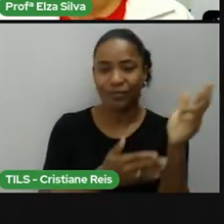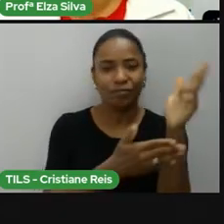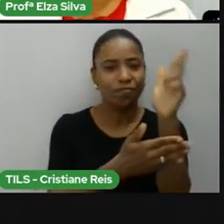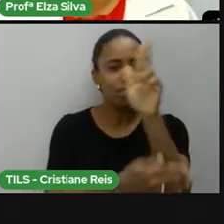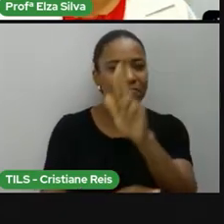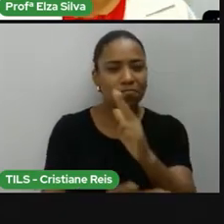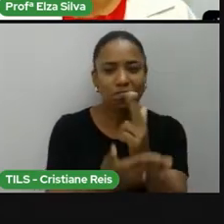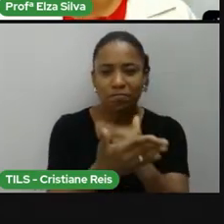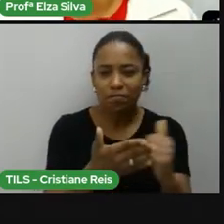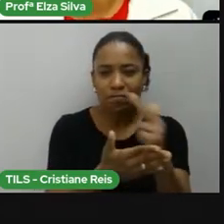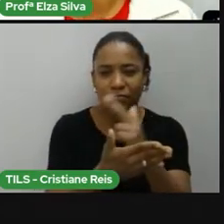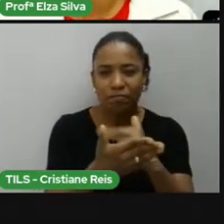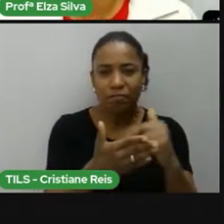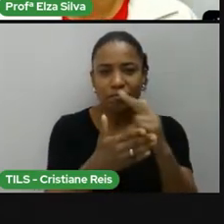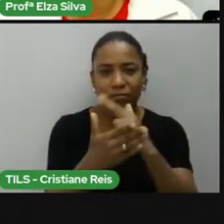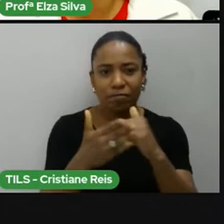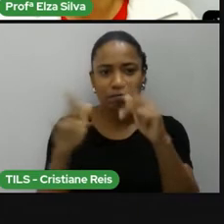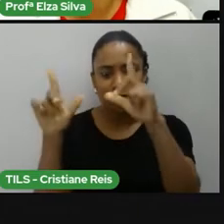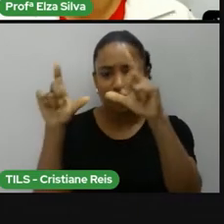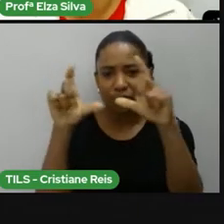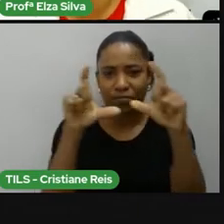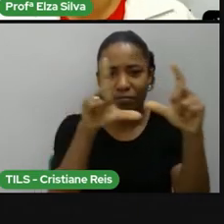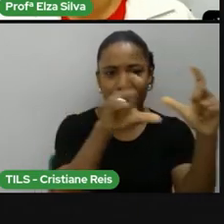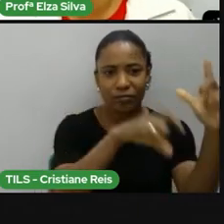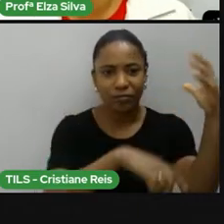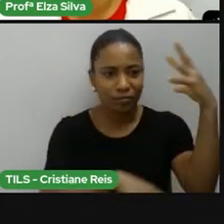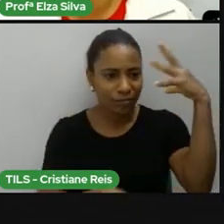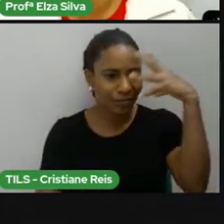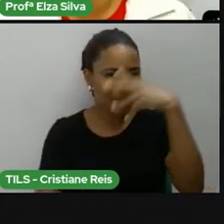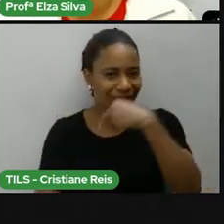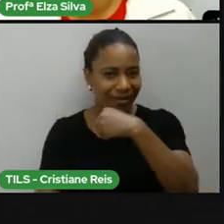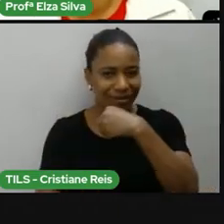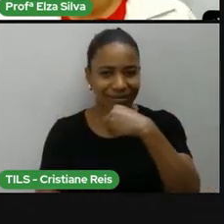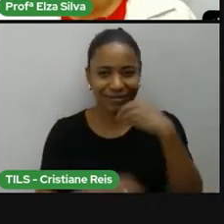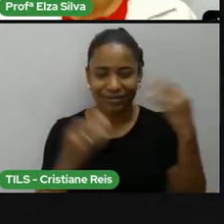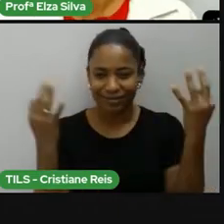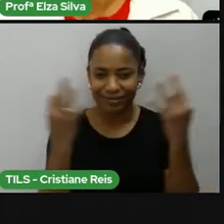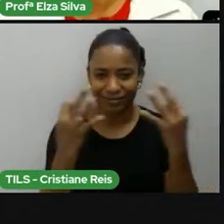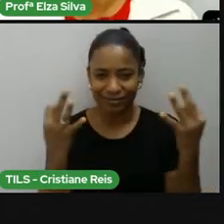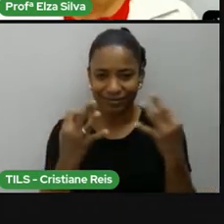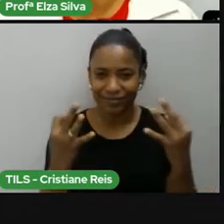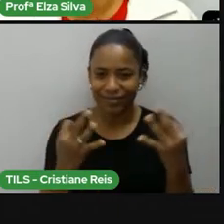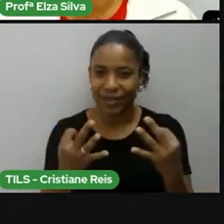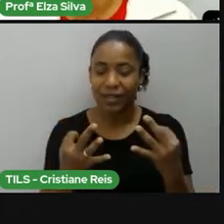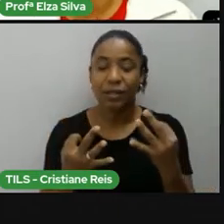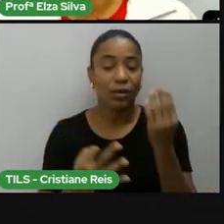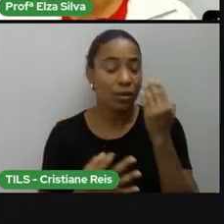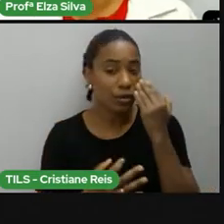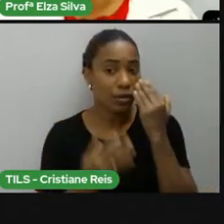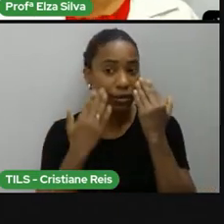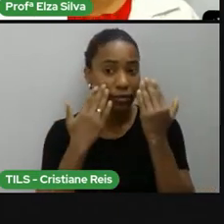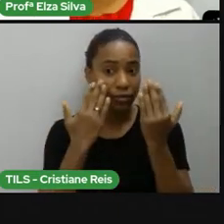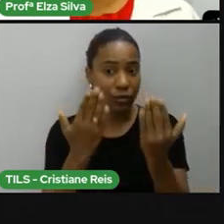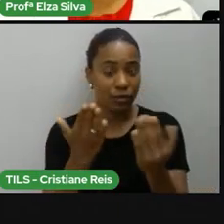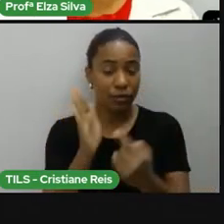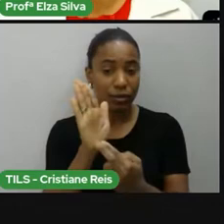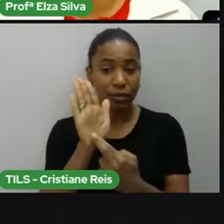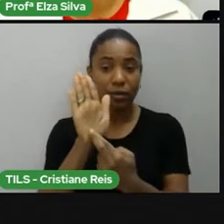Vejam que imagens belíssimas. Elas representam a